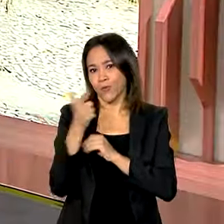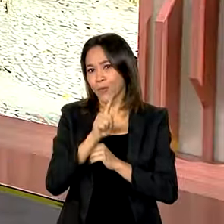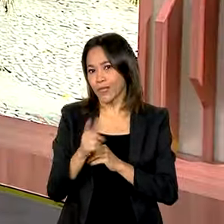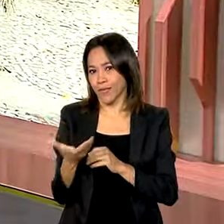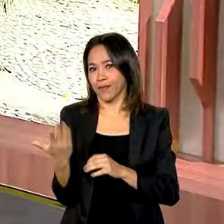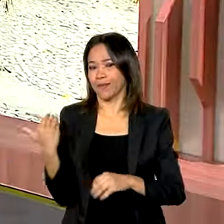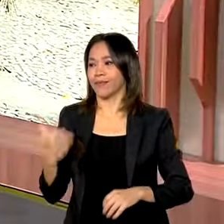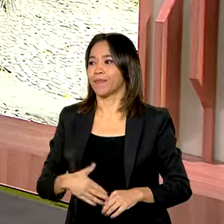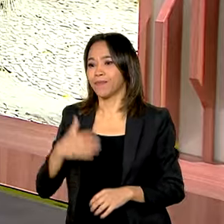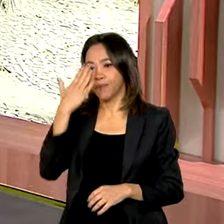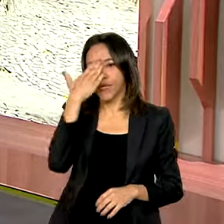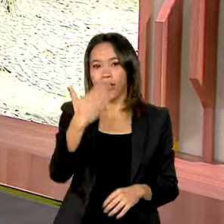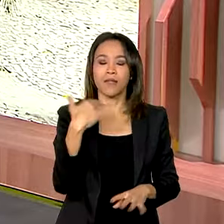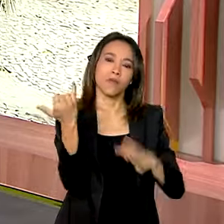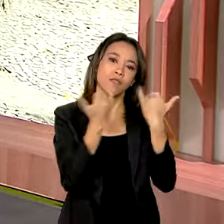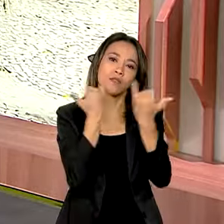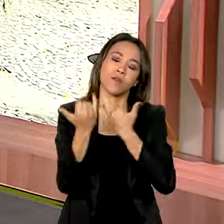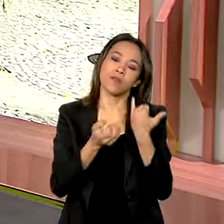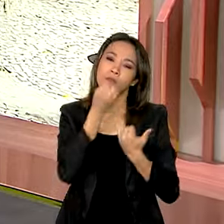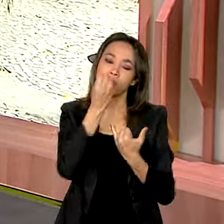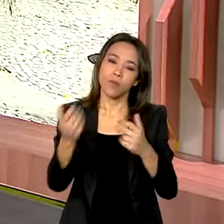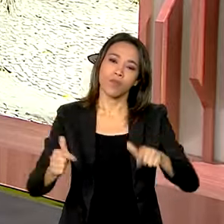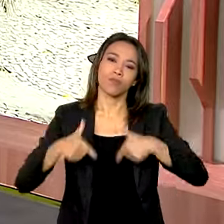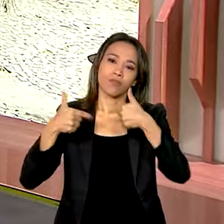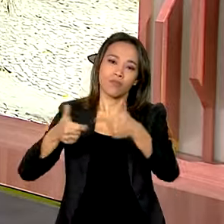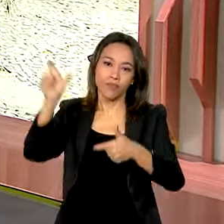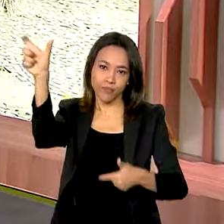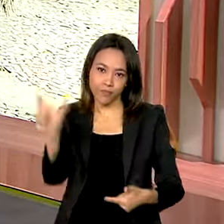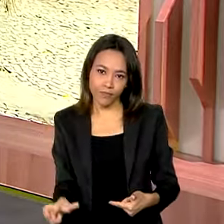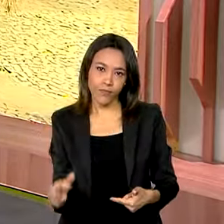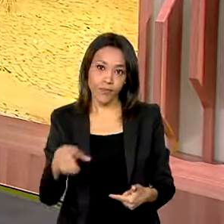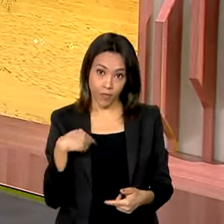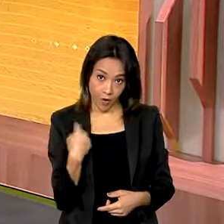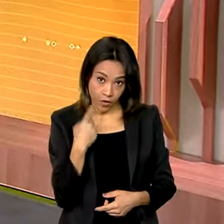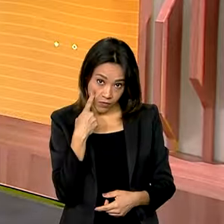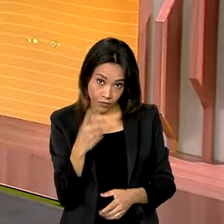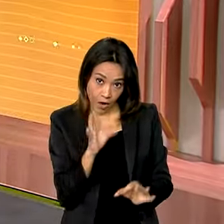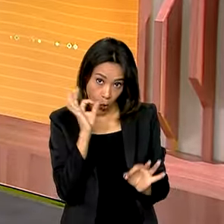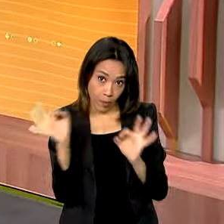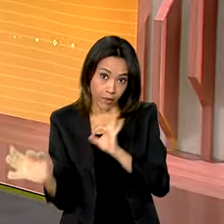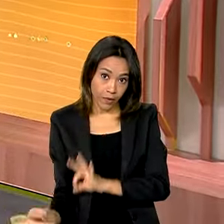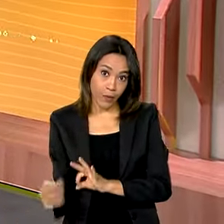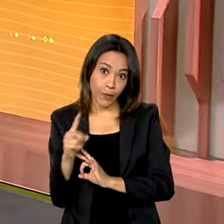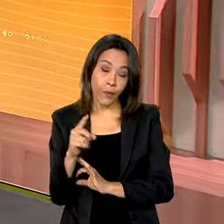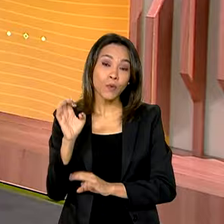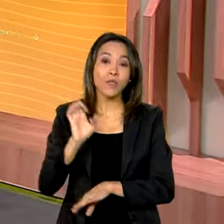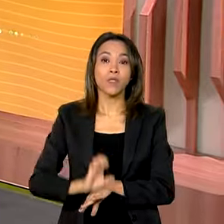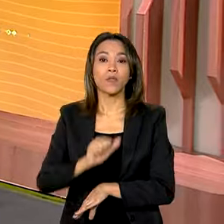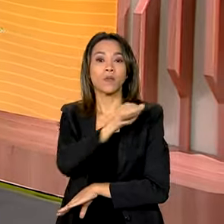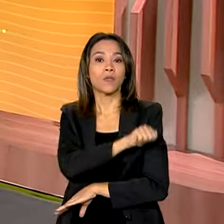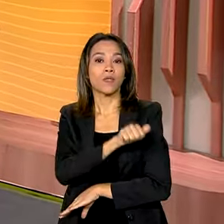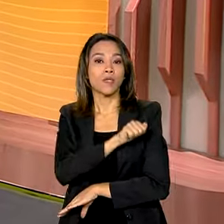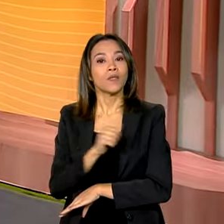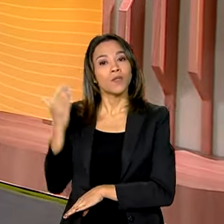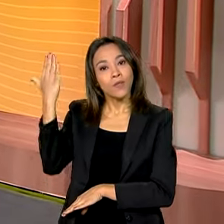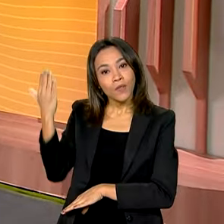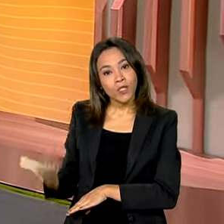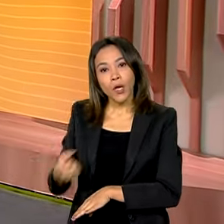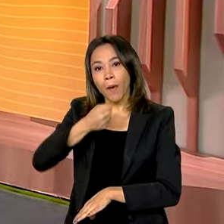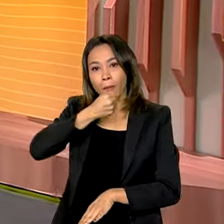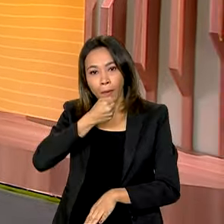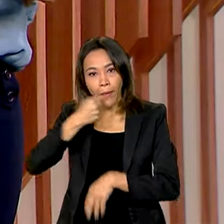Ok, obrigada pelas informações. Bom trabalho para você. A gente acompanhou aí as informações do Rio de Janeiro com o Tiago